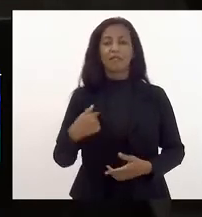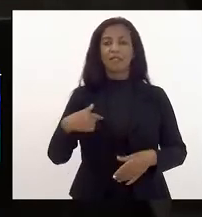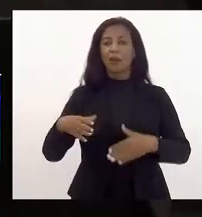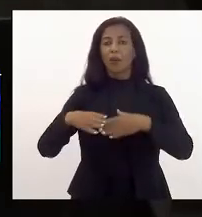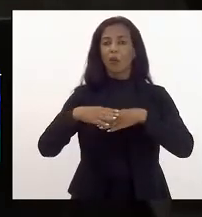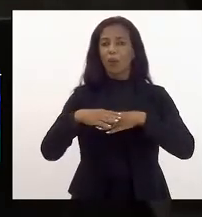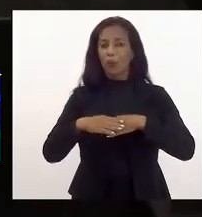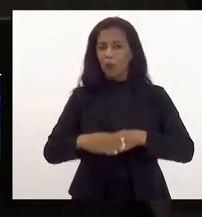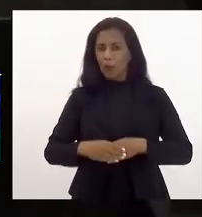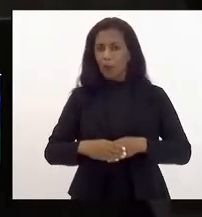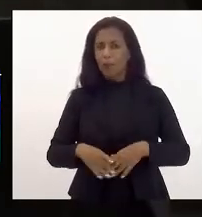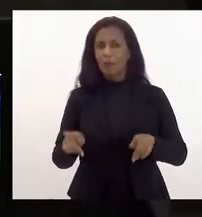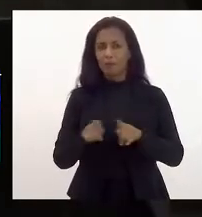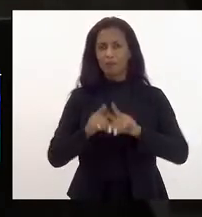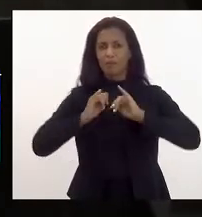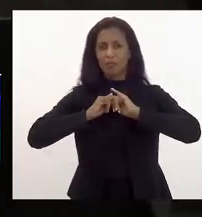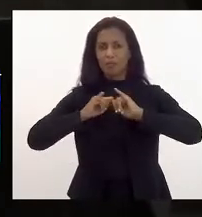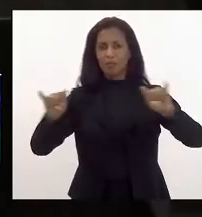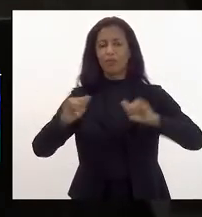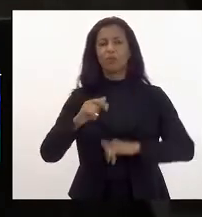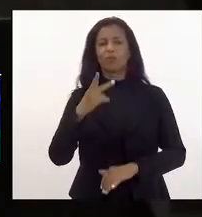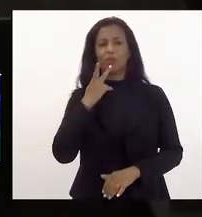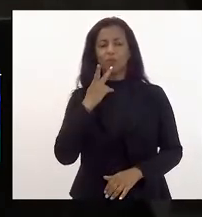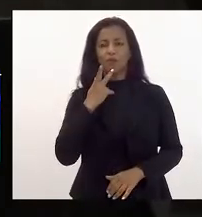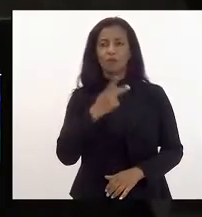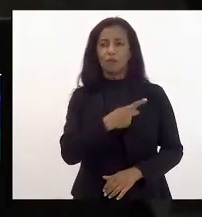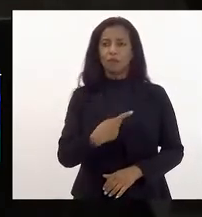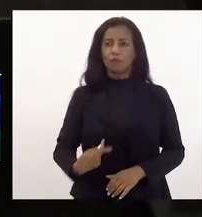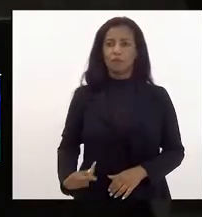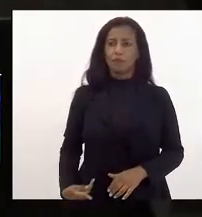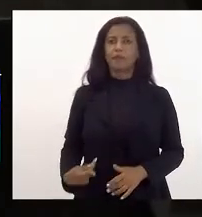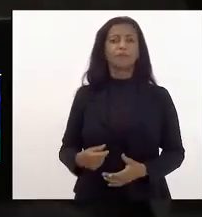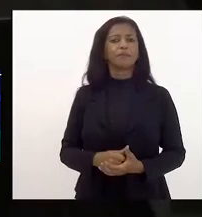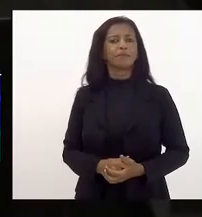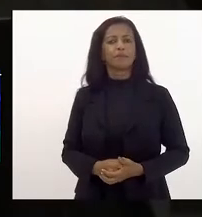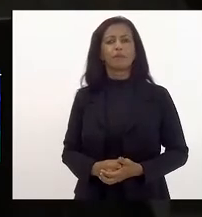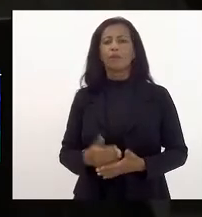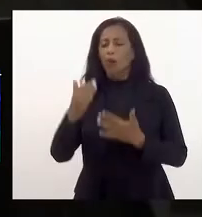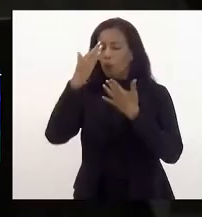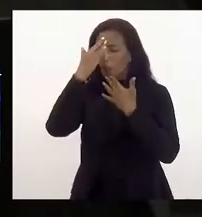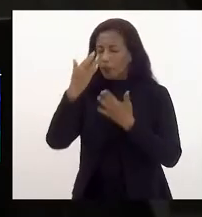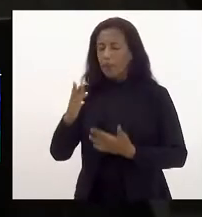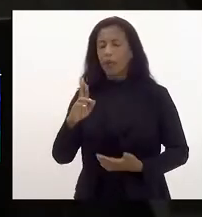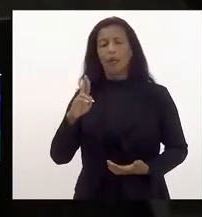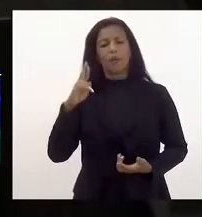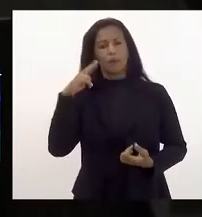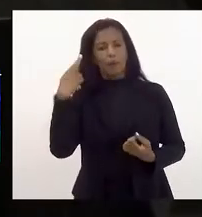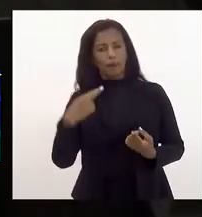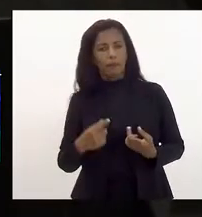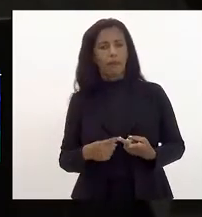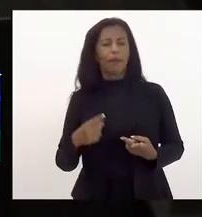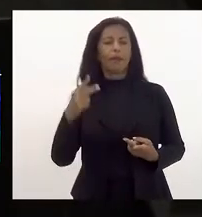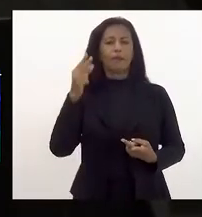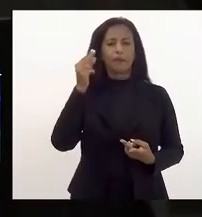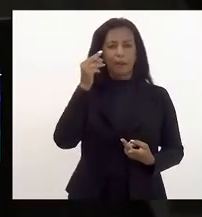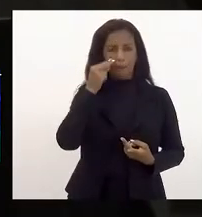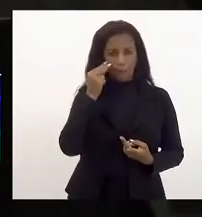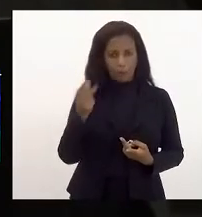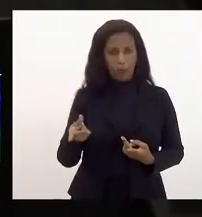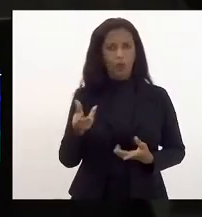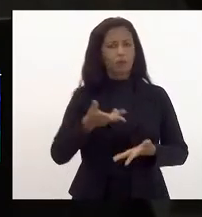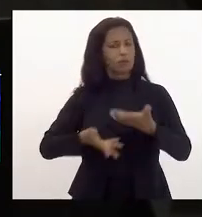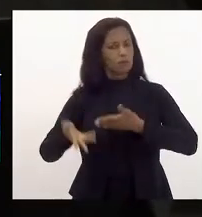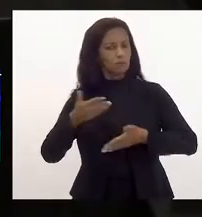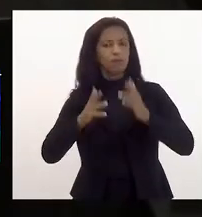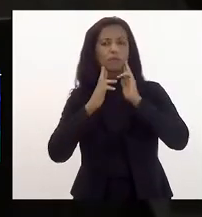também esse anúncio feito pelo André Renata obrigado Renata obrigado Mônica pela parceria na reunião